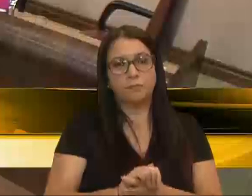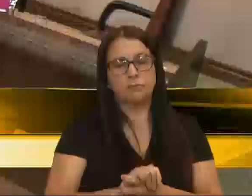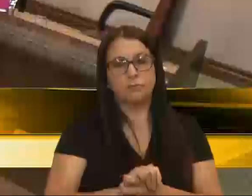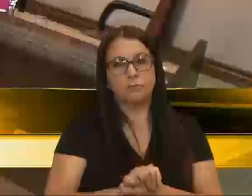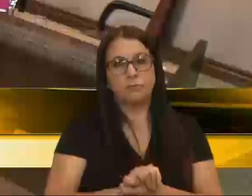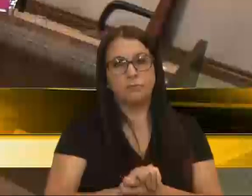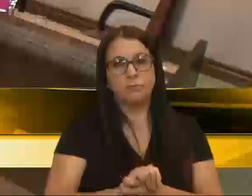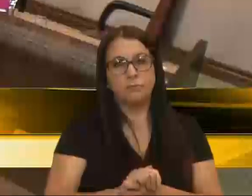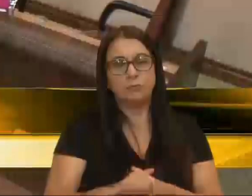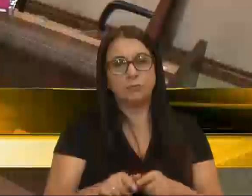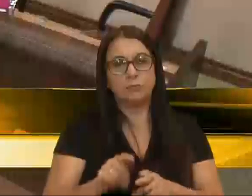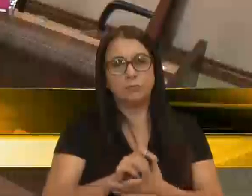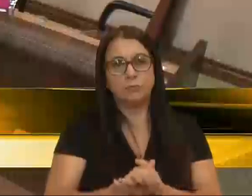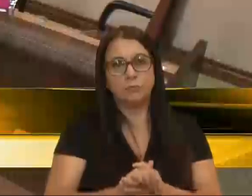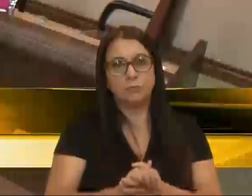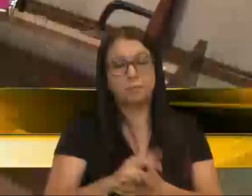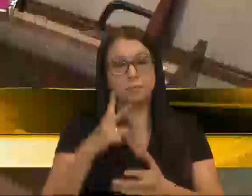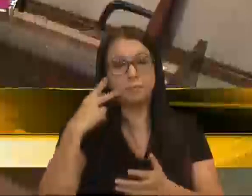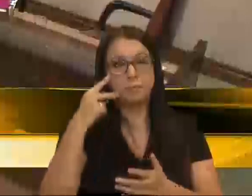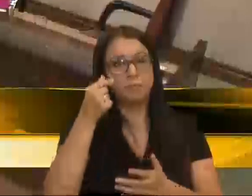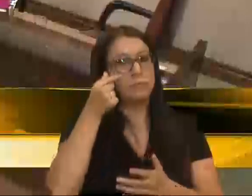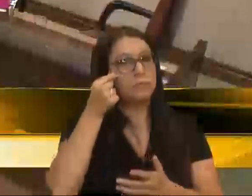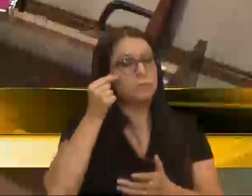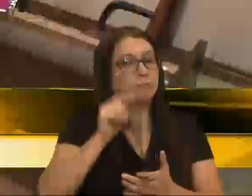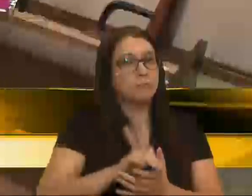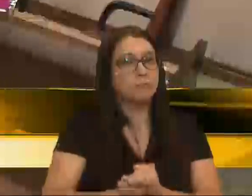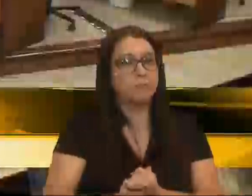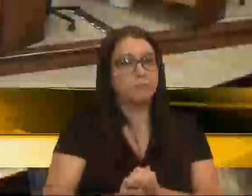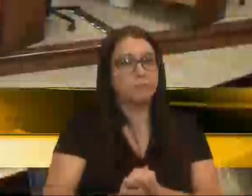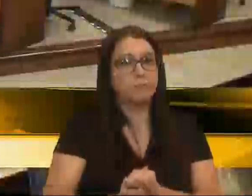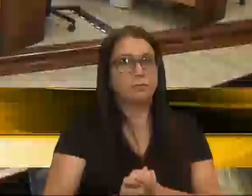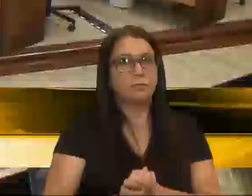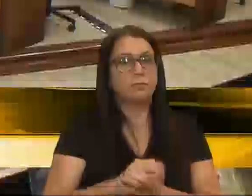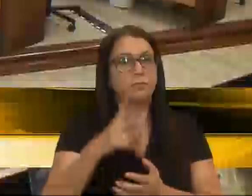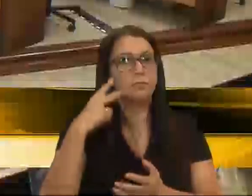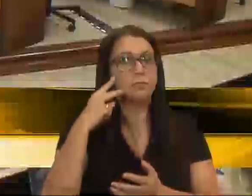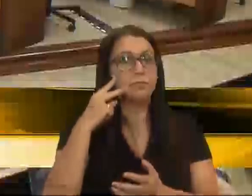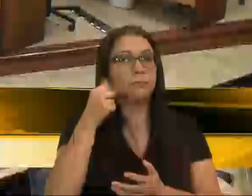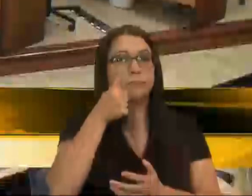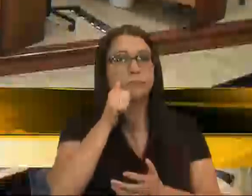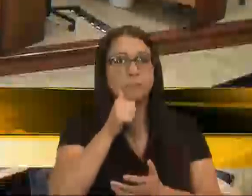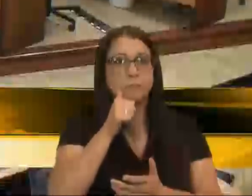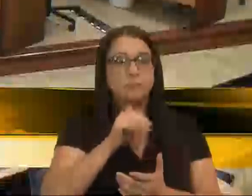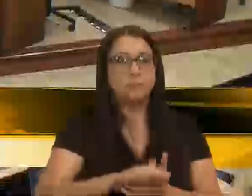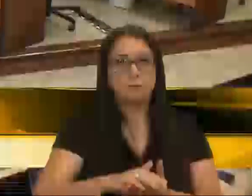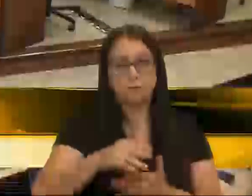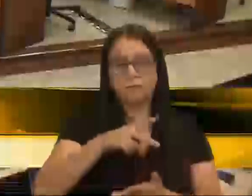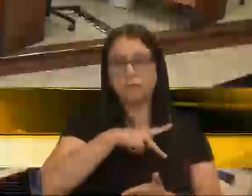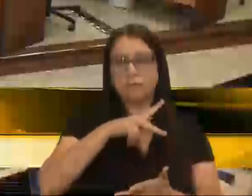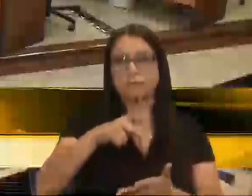Com a palavra, vereador Eloy Friis. Vereadora Paula, nossa presidenta,